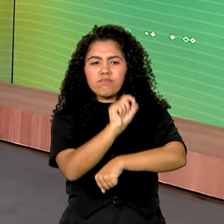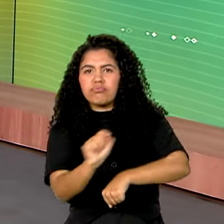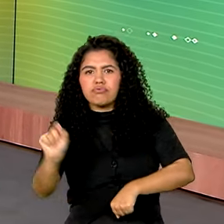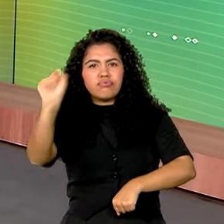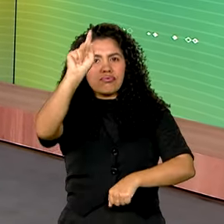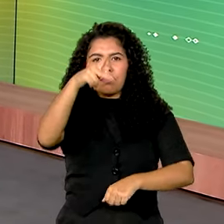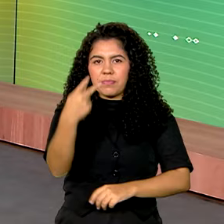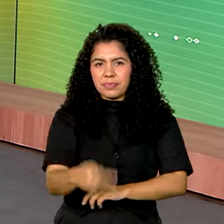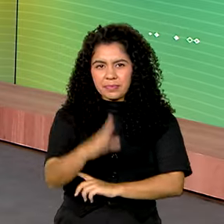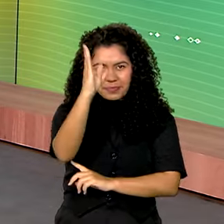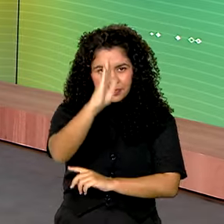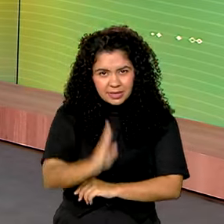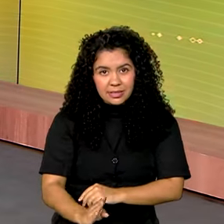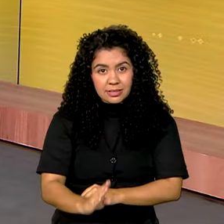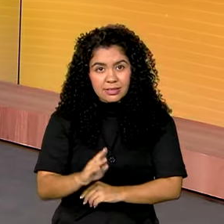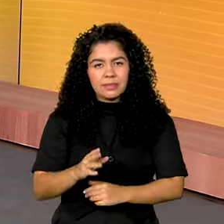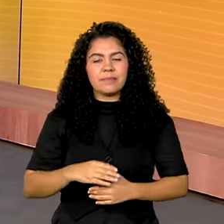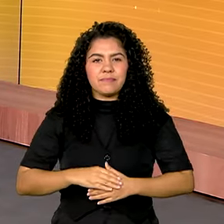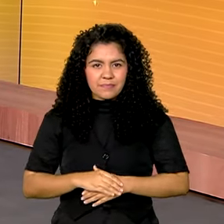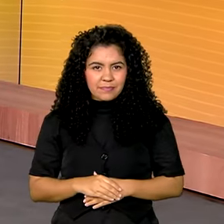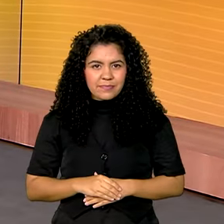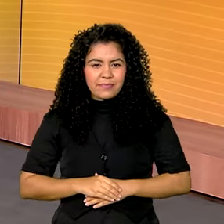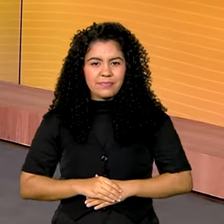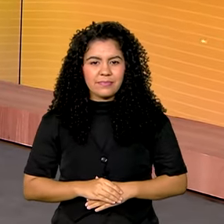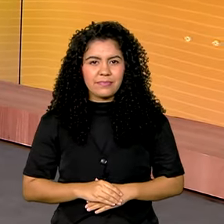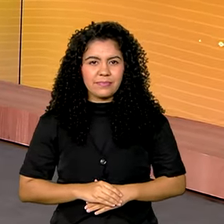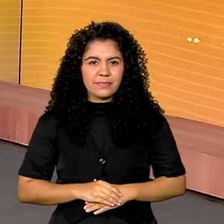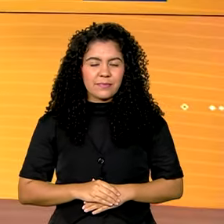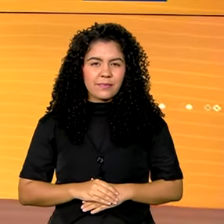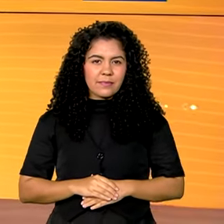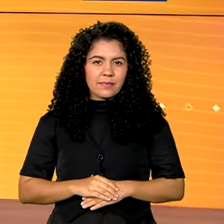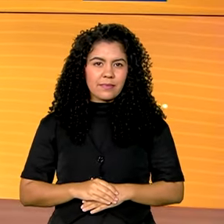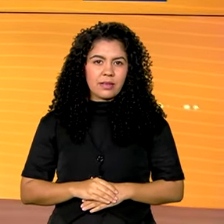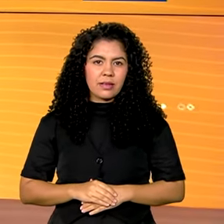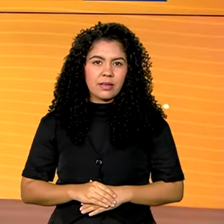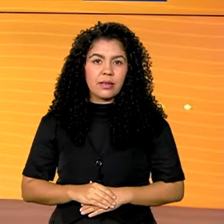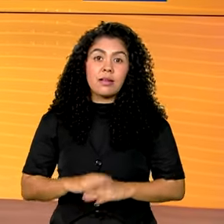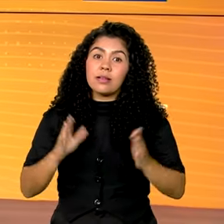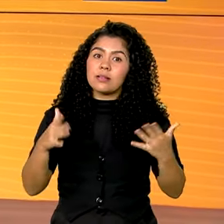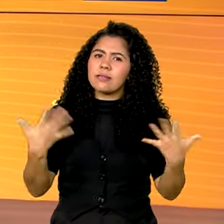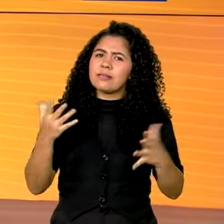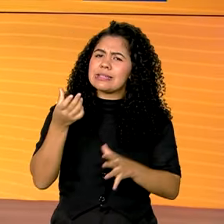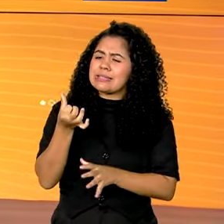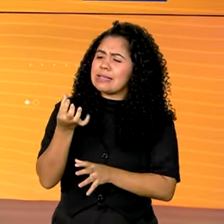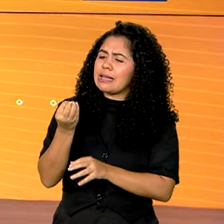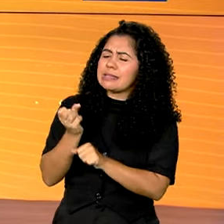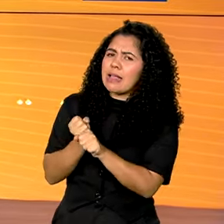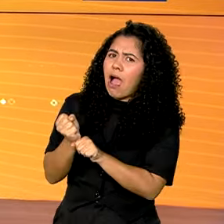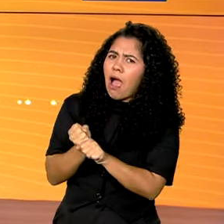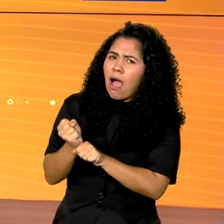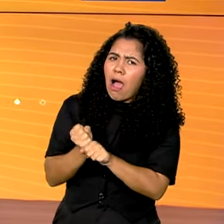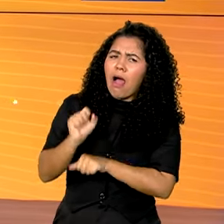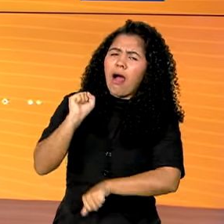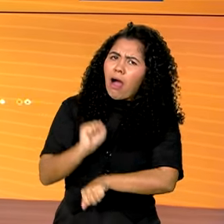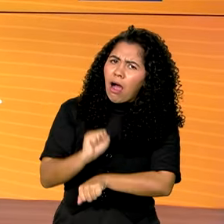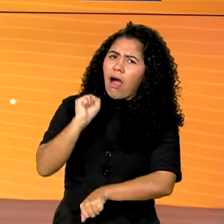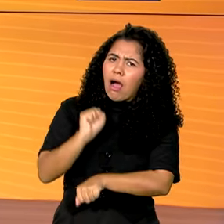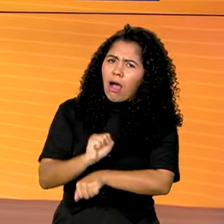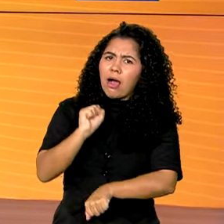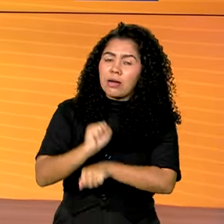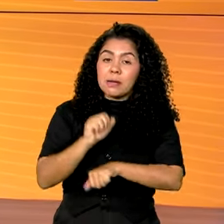região do país que você queira pesquisar. Está tudo lá para você. E depois de 60 anos de espera,